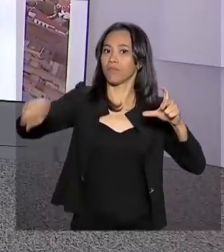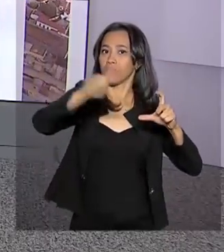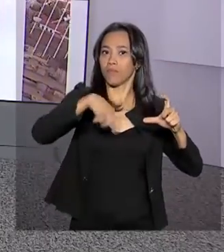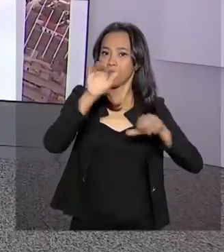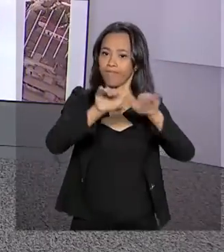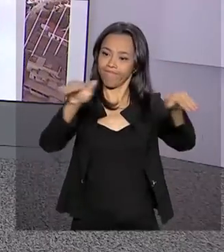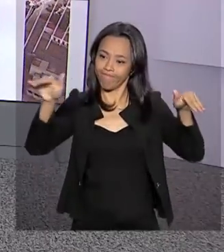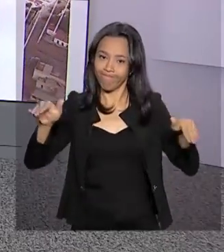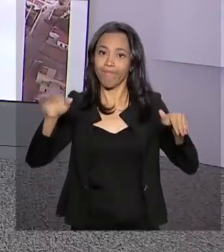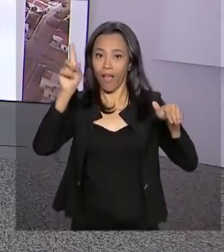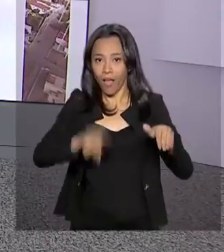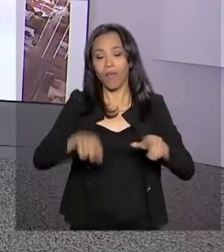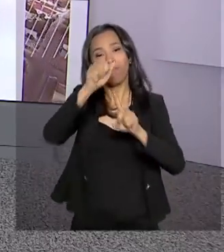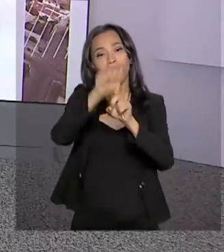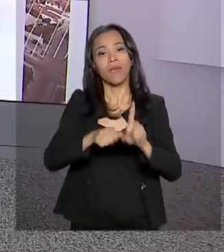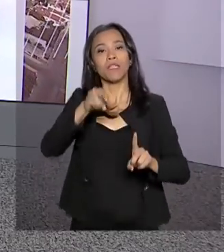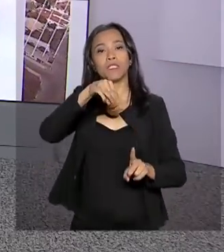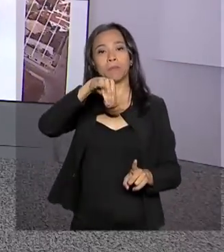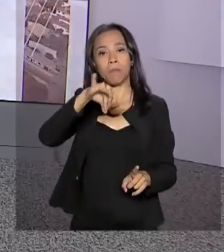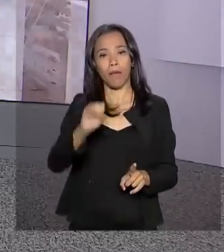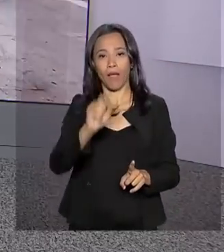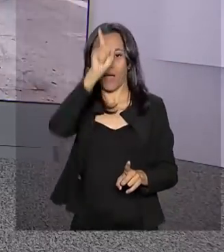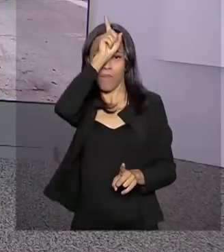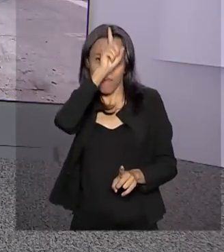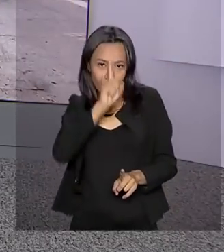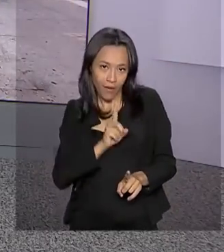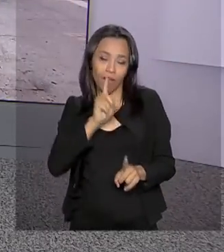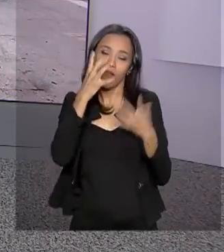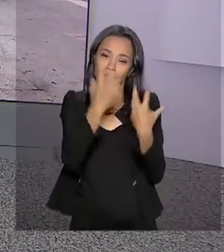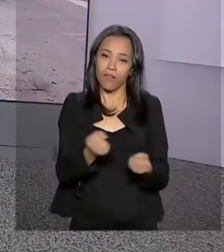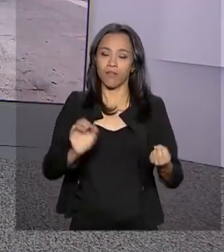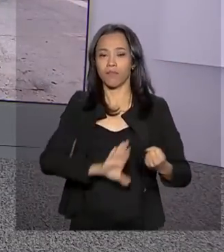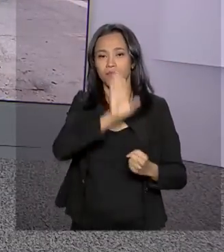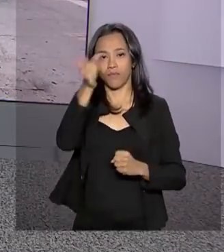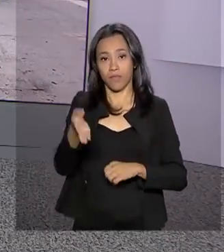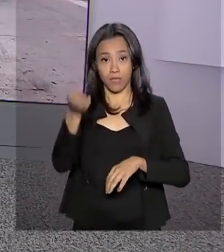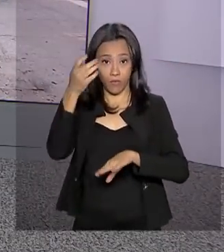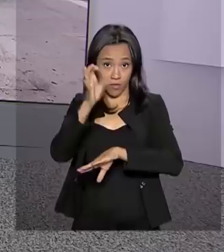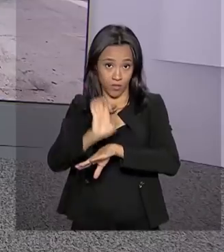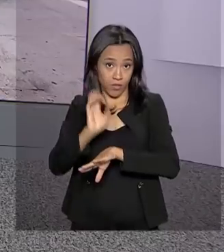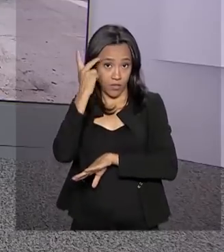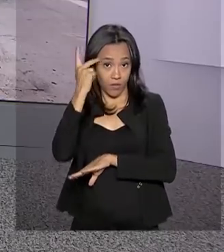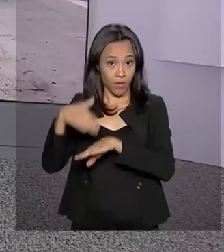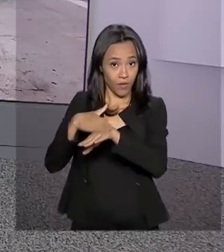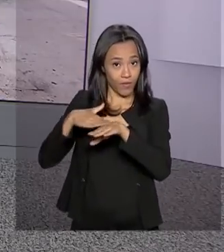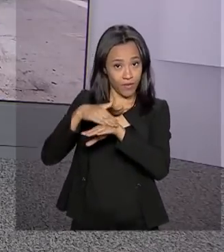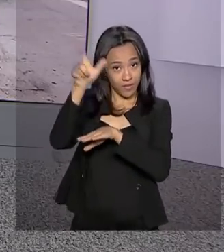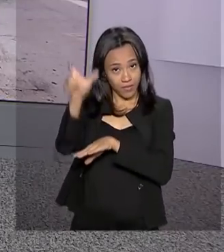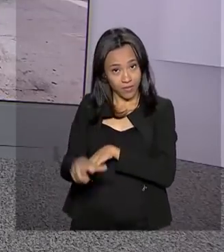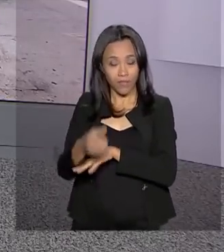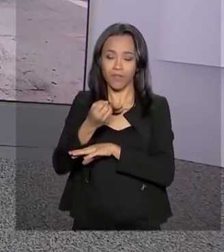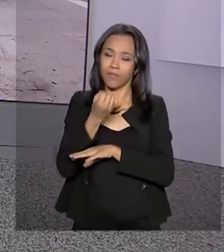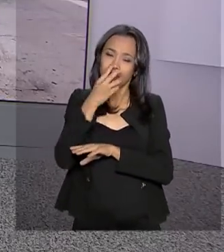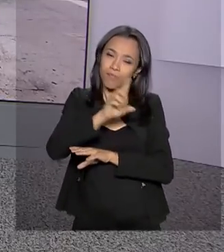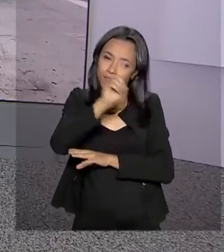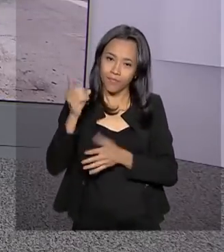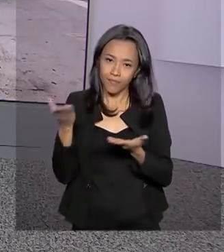Maio Amarelo. A gente vai agora a São Paulo conversar com o nosso repórter Ricardo Ferraz. Olá, Ricardo, bom dia para você.